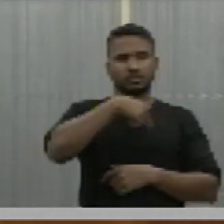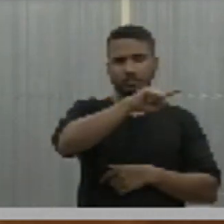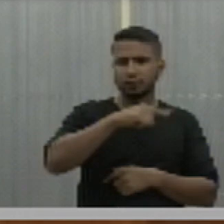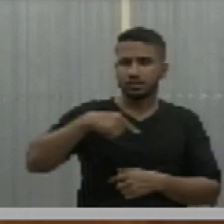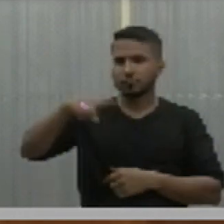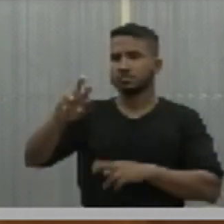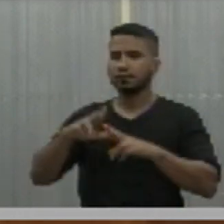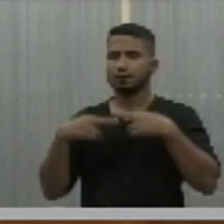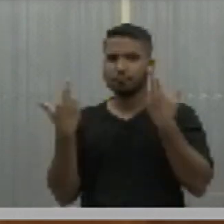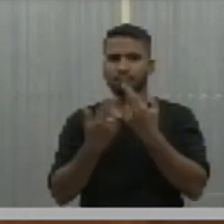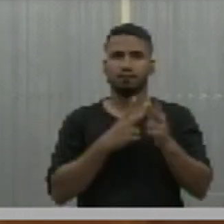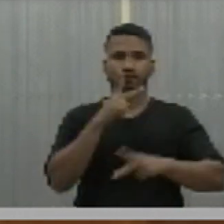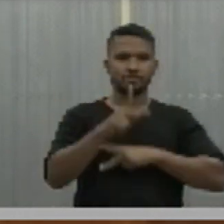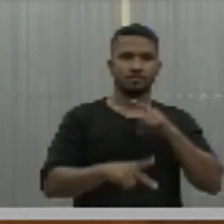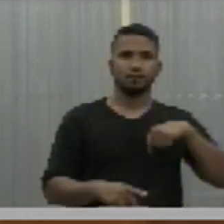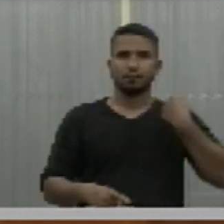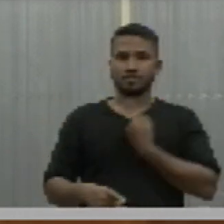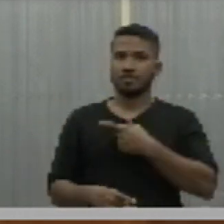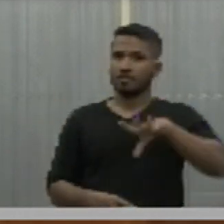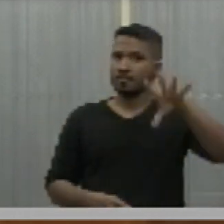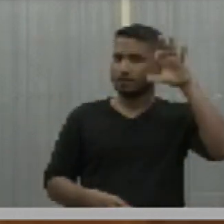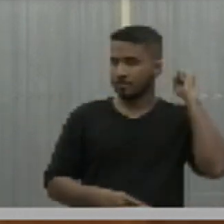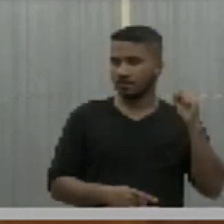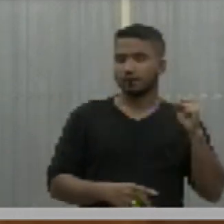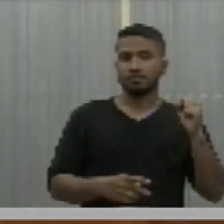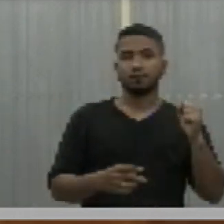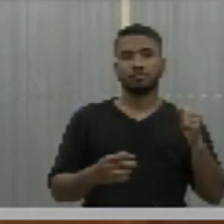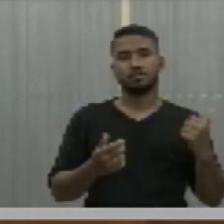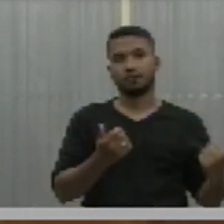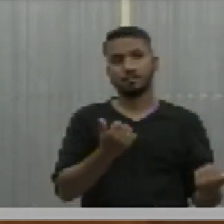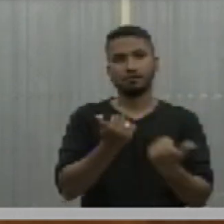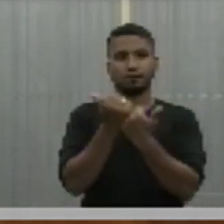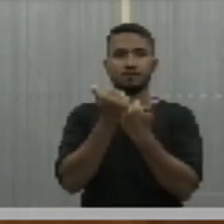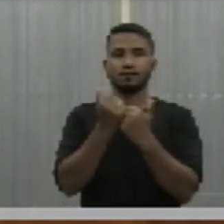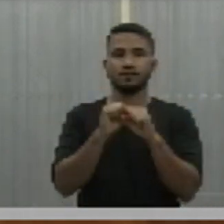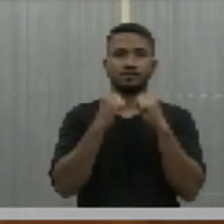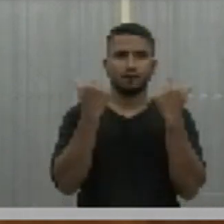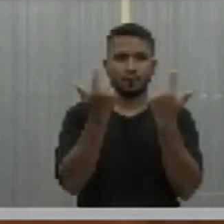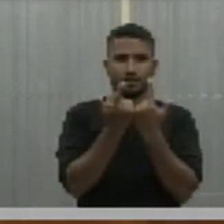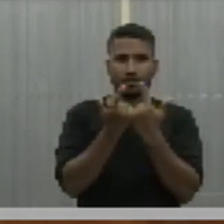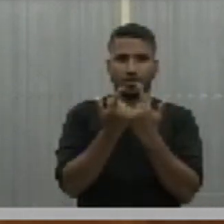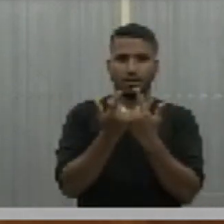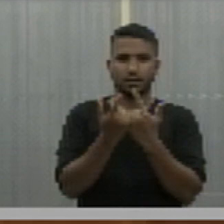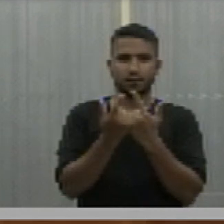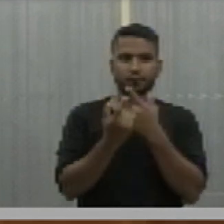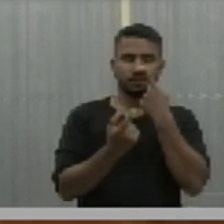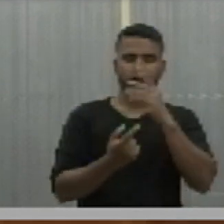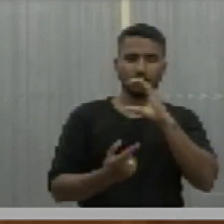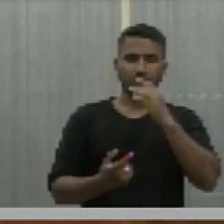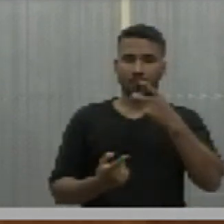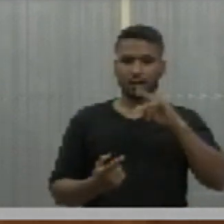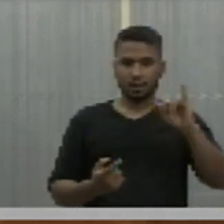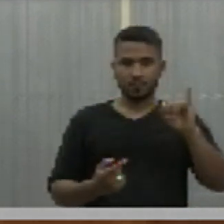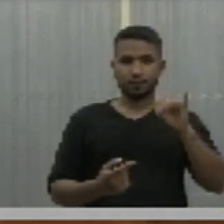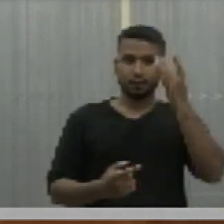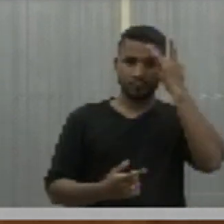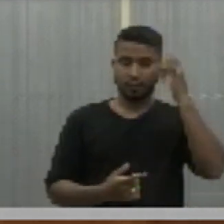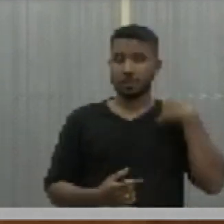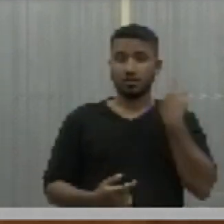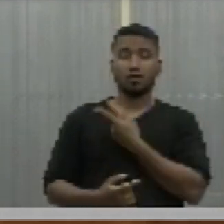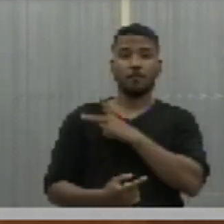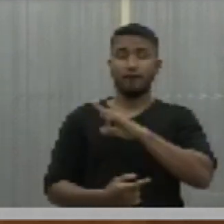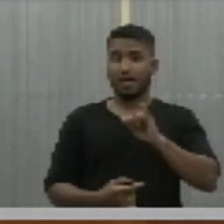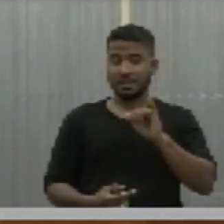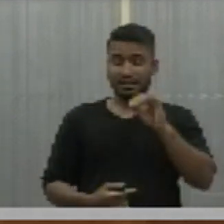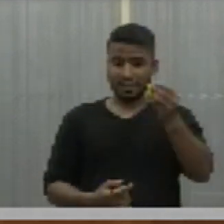reúne o povo. A gente ouve o incentivo e o apoio por parte da Assembleia no que diz respeito à CPI, que amanhã a gente vai,